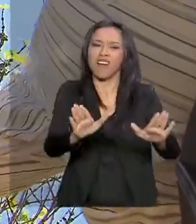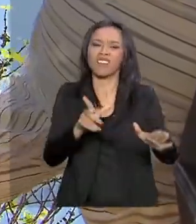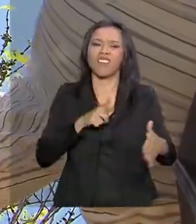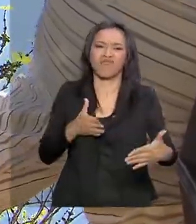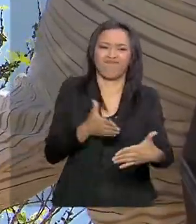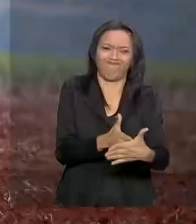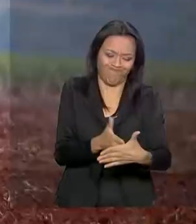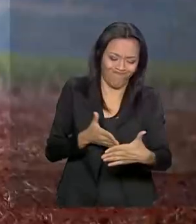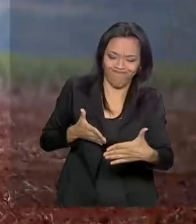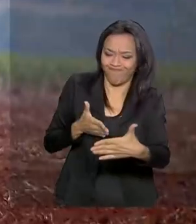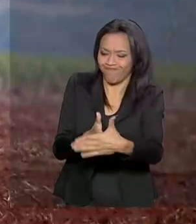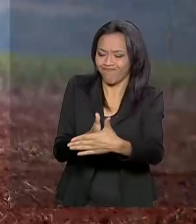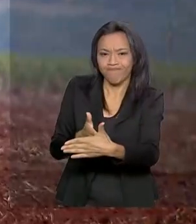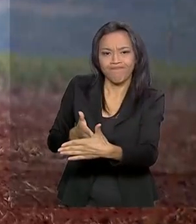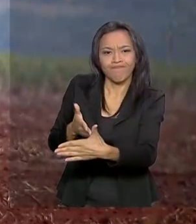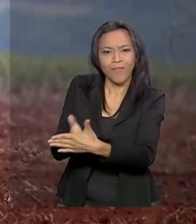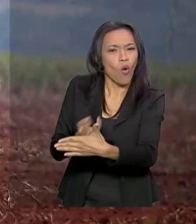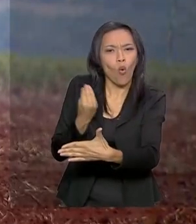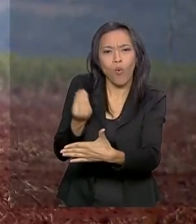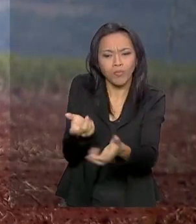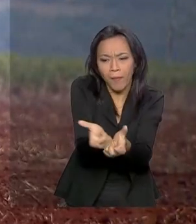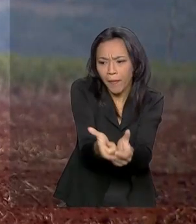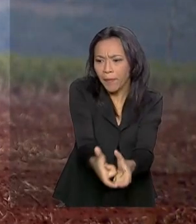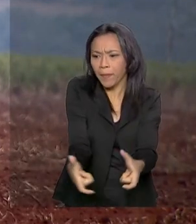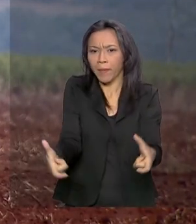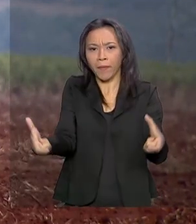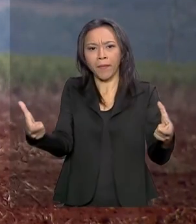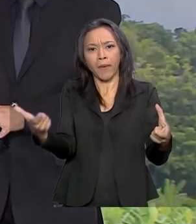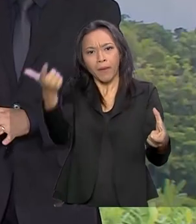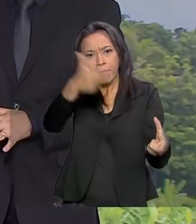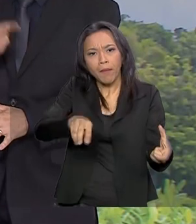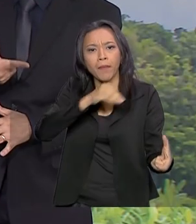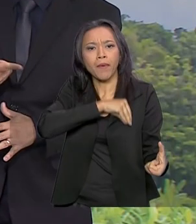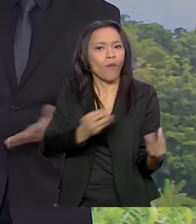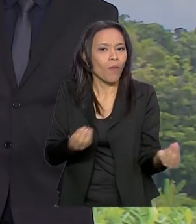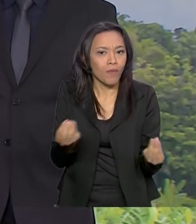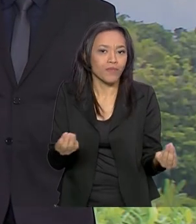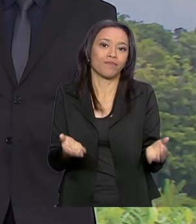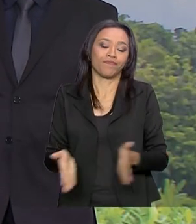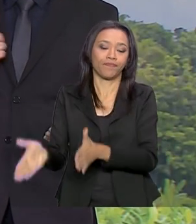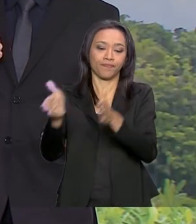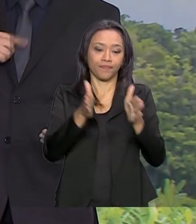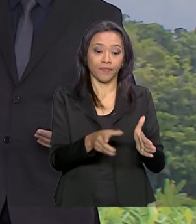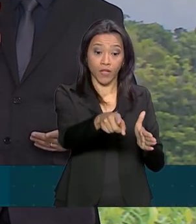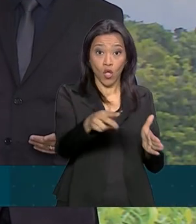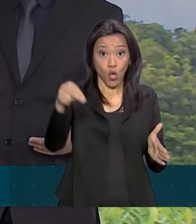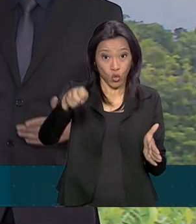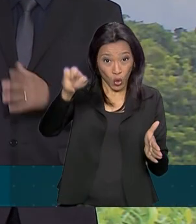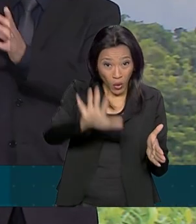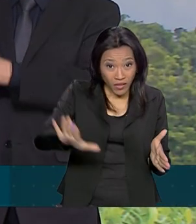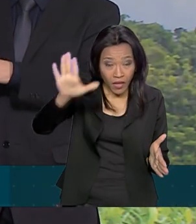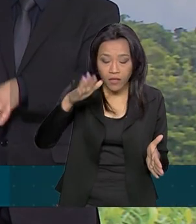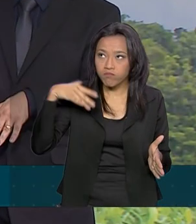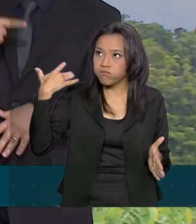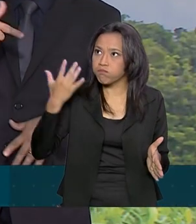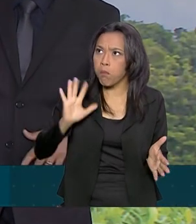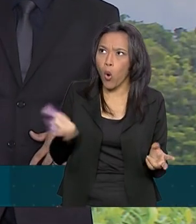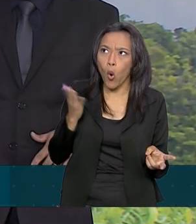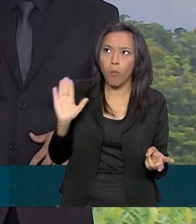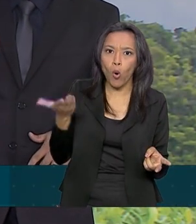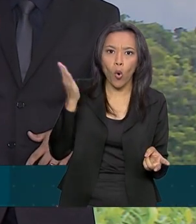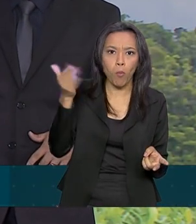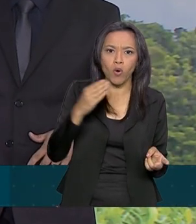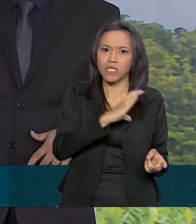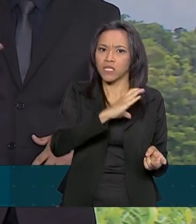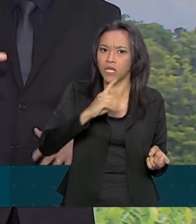dificuldades para aumentar o negócio e gerar mais renda. O Nordeste produz hoje mais do que o Centro-Oeste e o Sudeste em